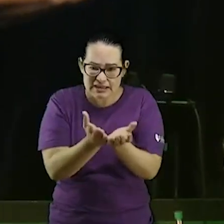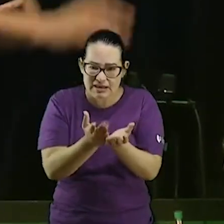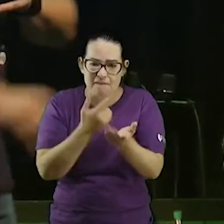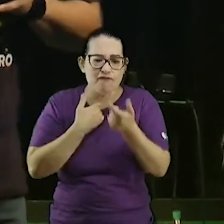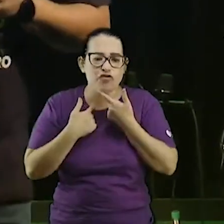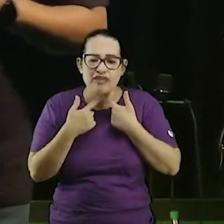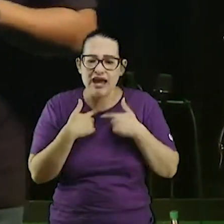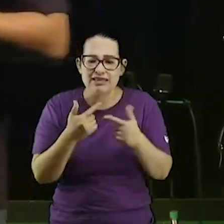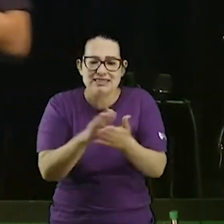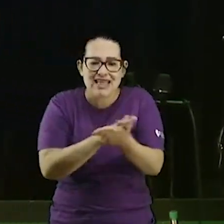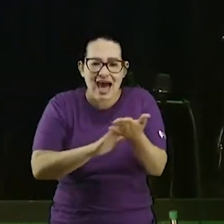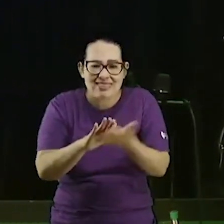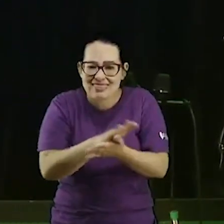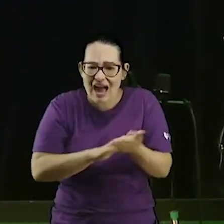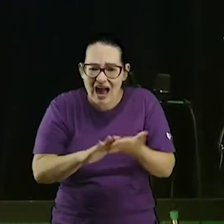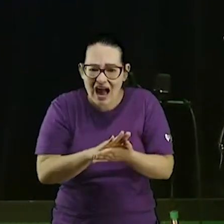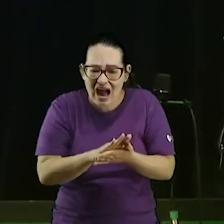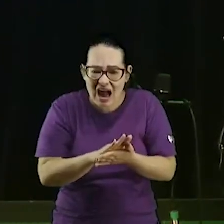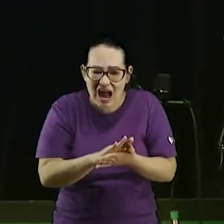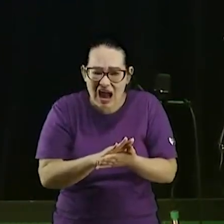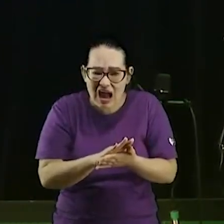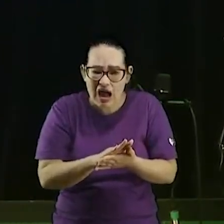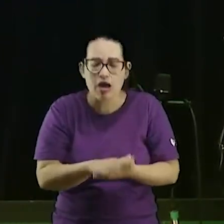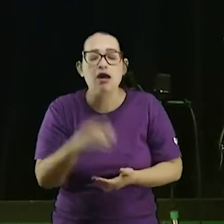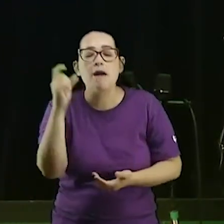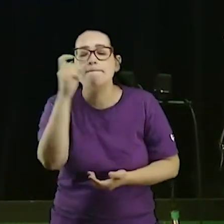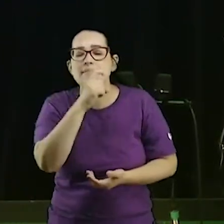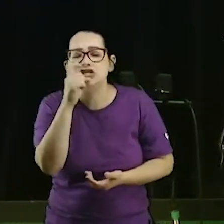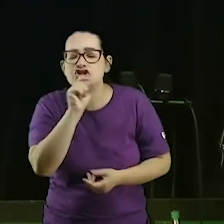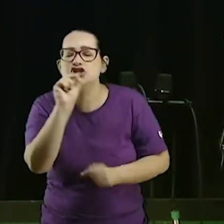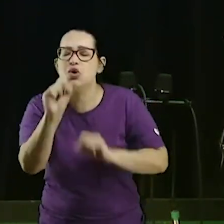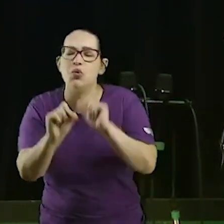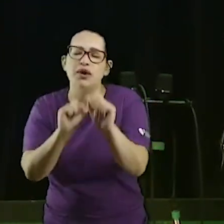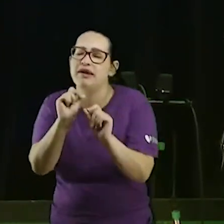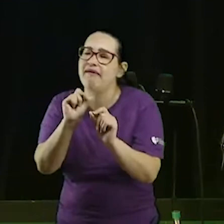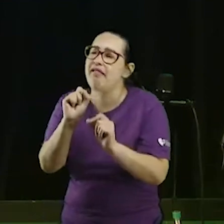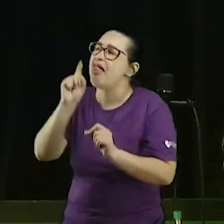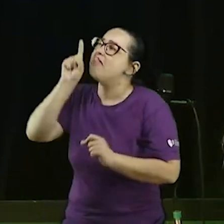Sabe qual é a maior mentira? Não é porque Deus vê o seu coração.